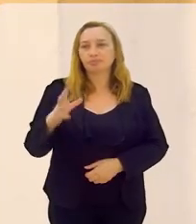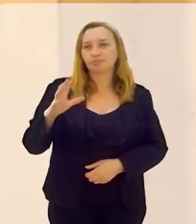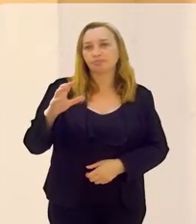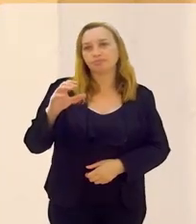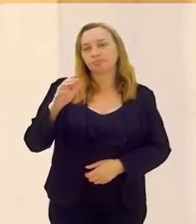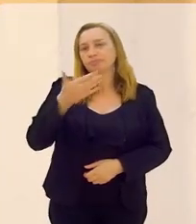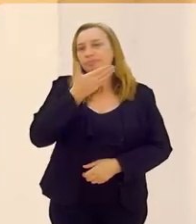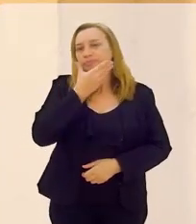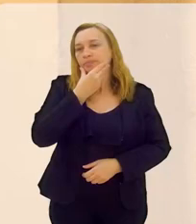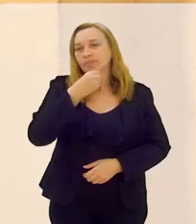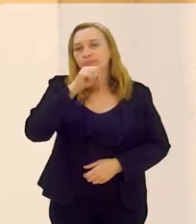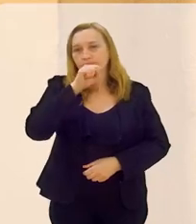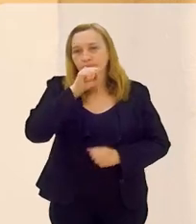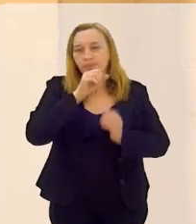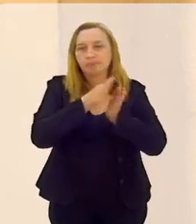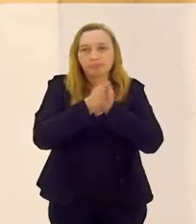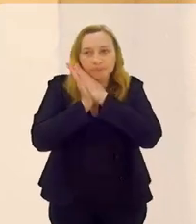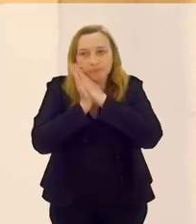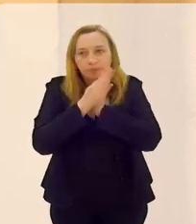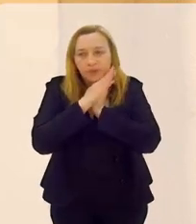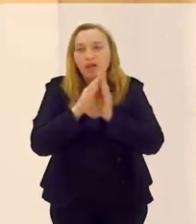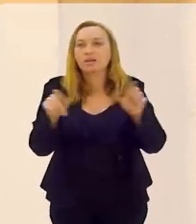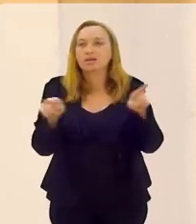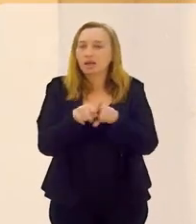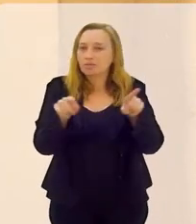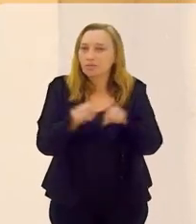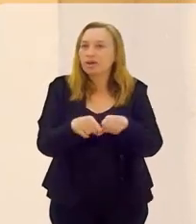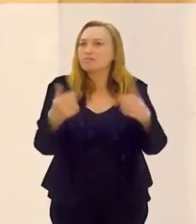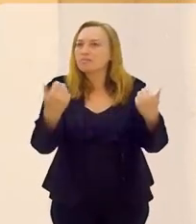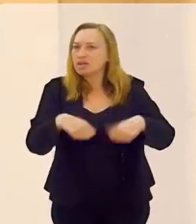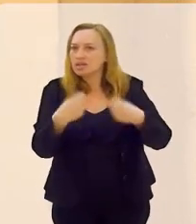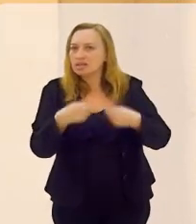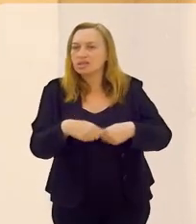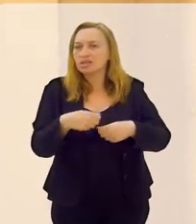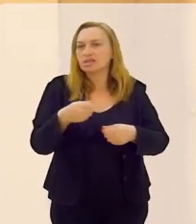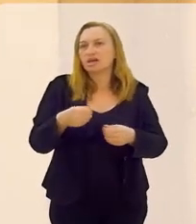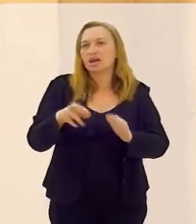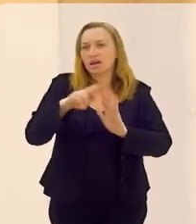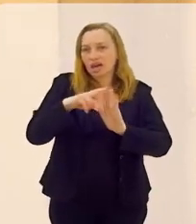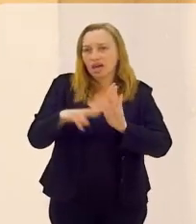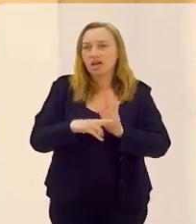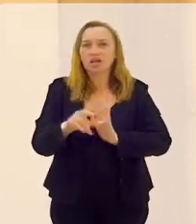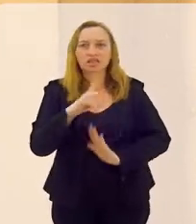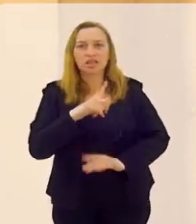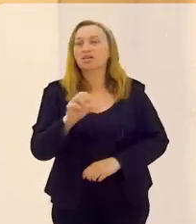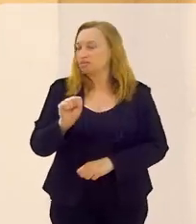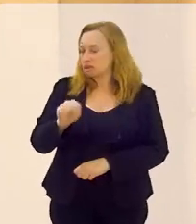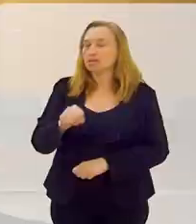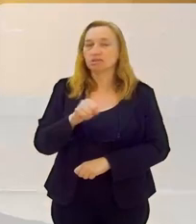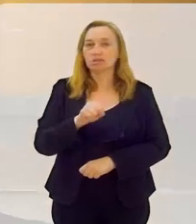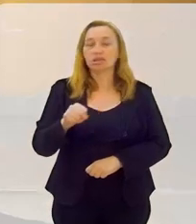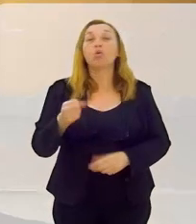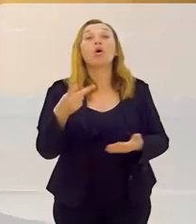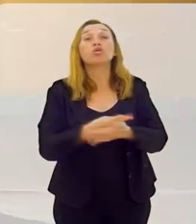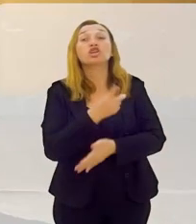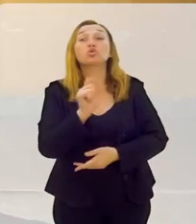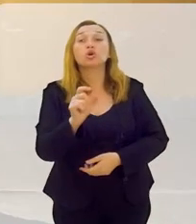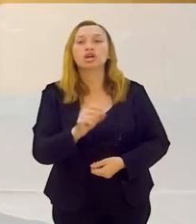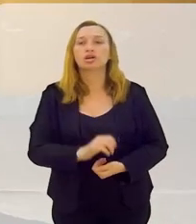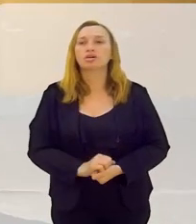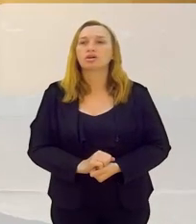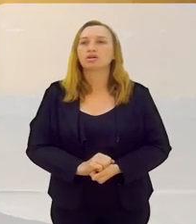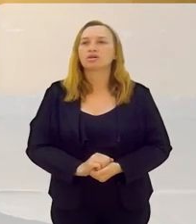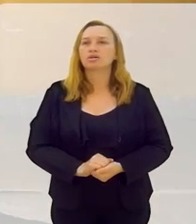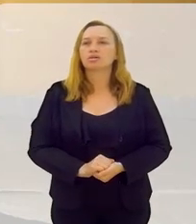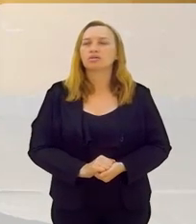O Babalurixá, ele também precisa, periodicamente, de obrigações? Ou não mais? sim. O que acontece?